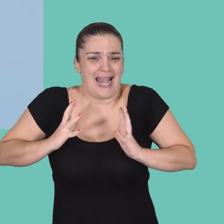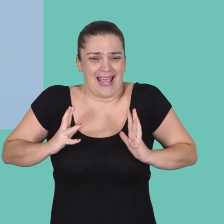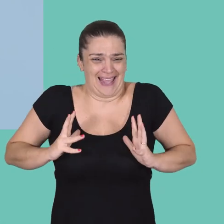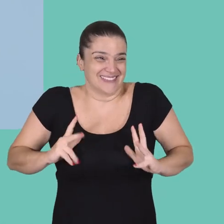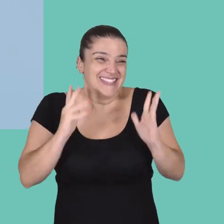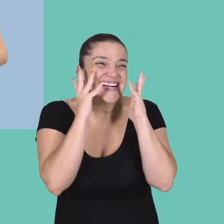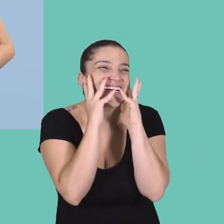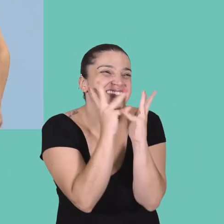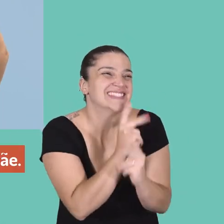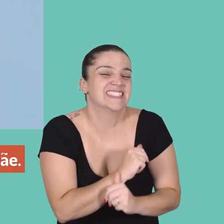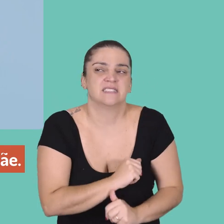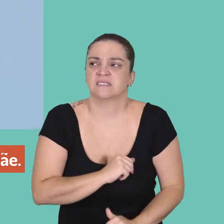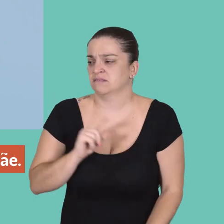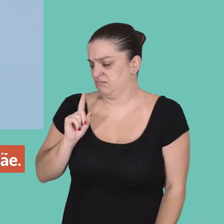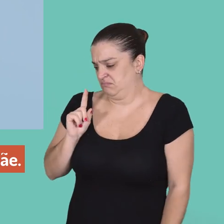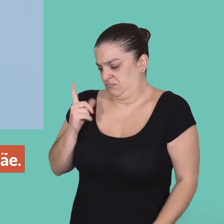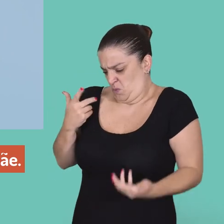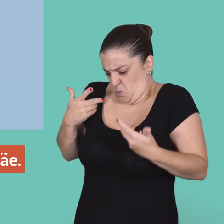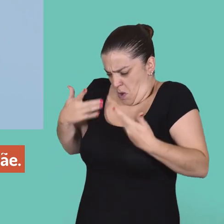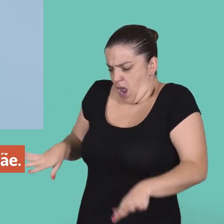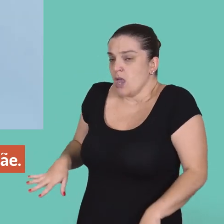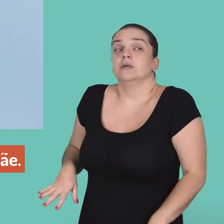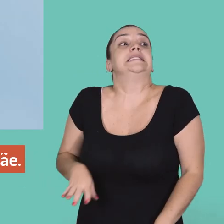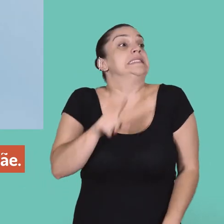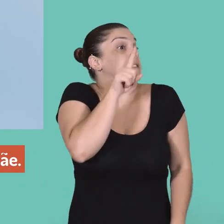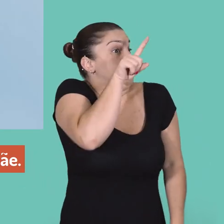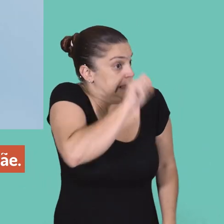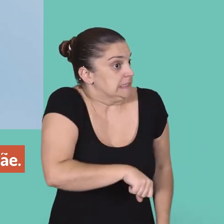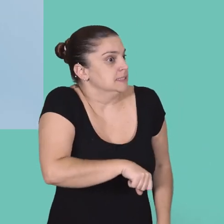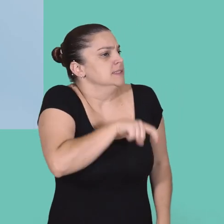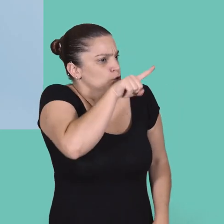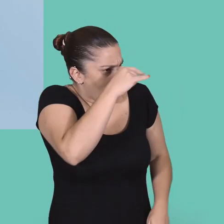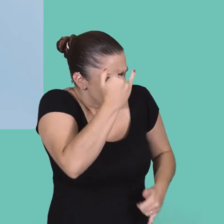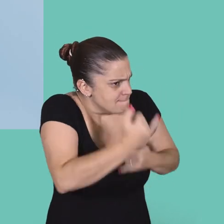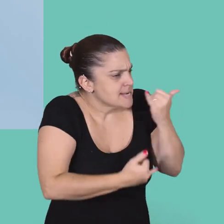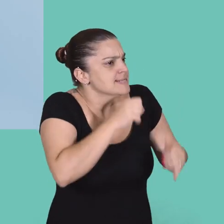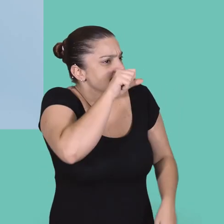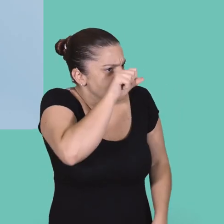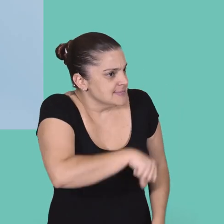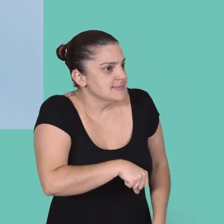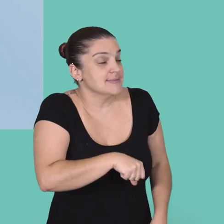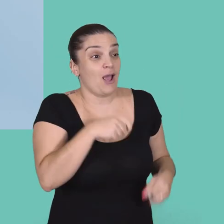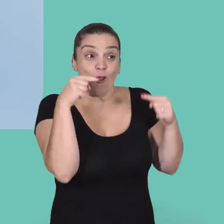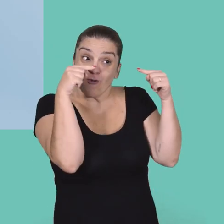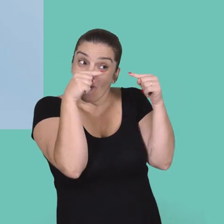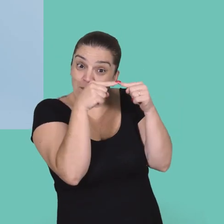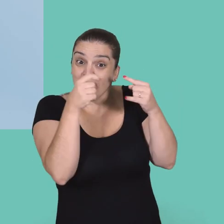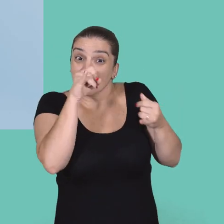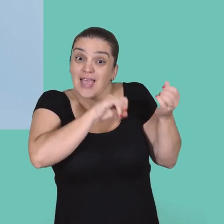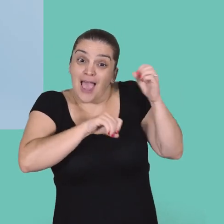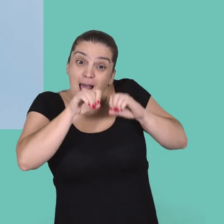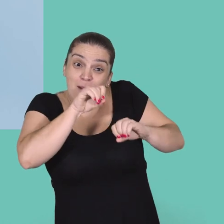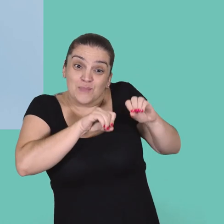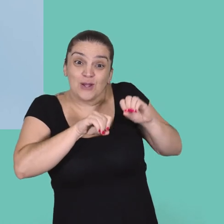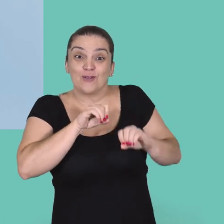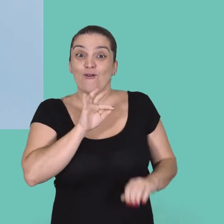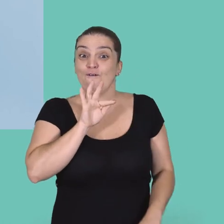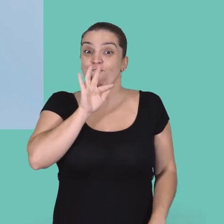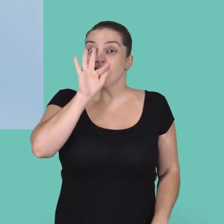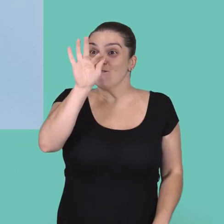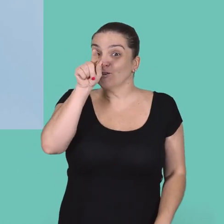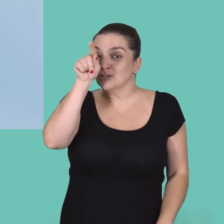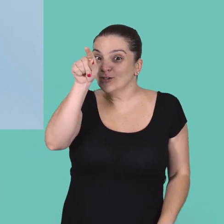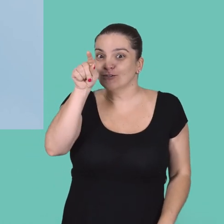laboratório. Não é lindo? Não quero brincar com esse, mamãe. tem que brincar sim. Aí tu brinca com esse joguinho que tem tudo a ver com o laboratório. Quando tu